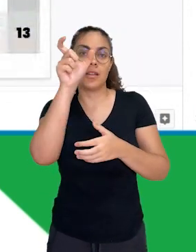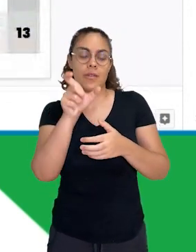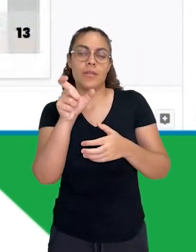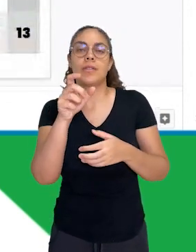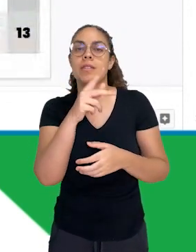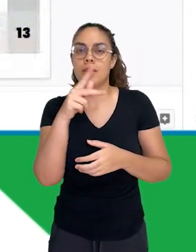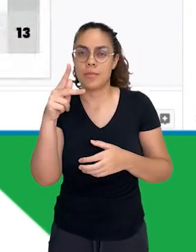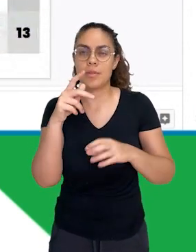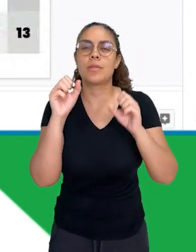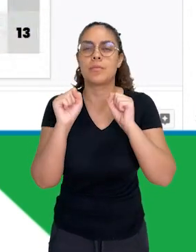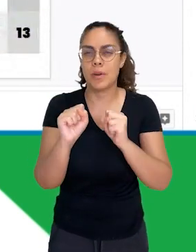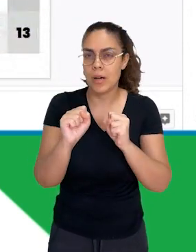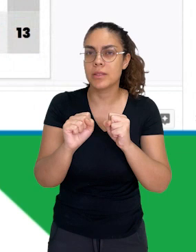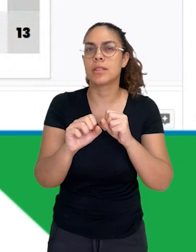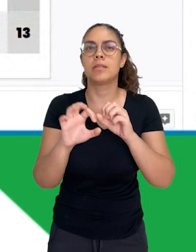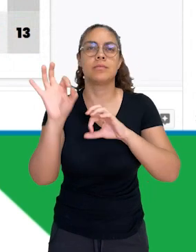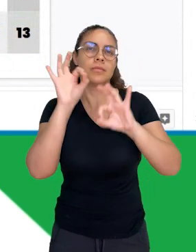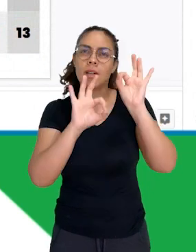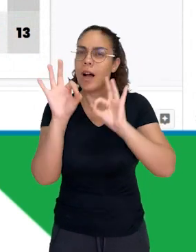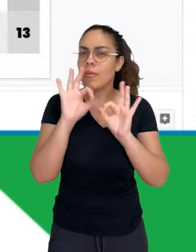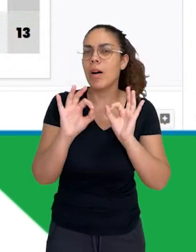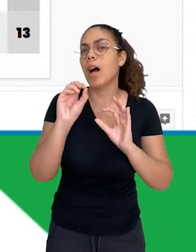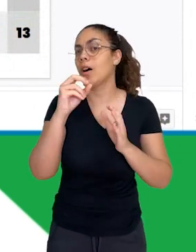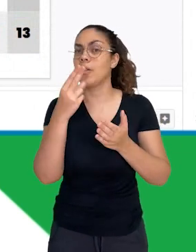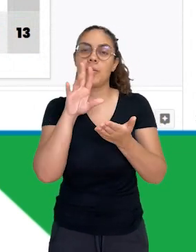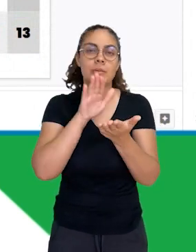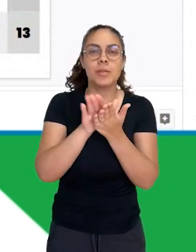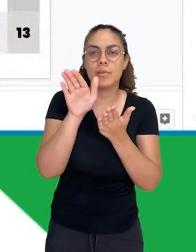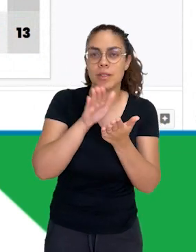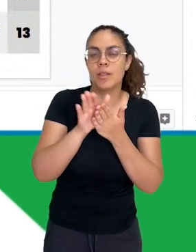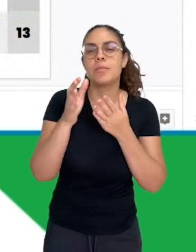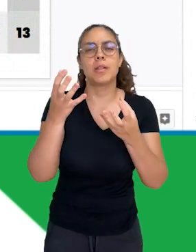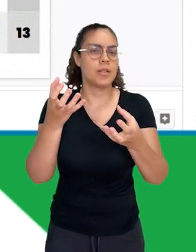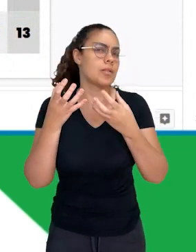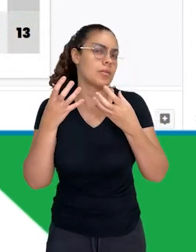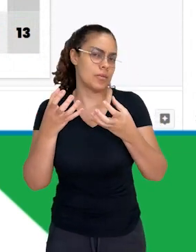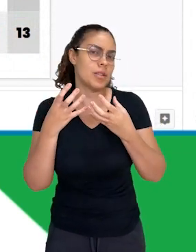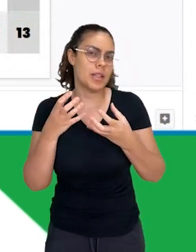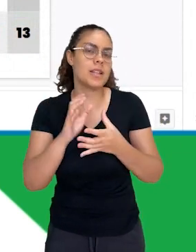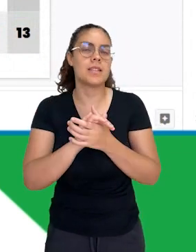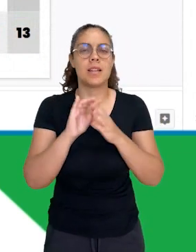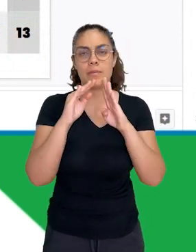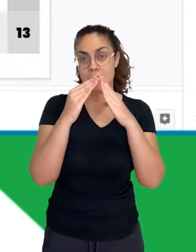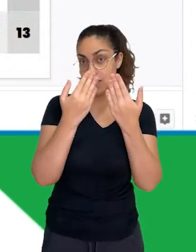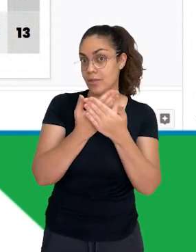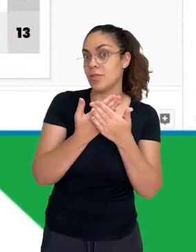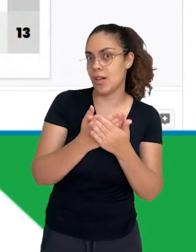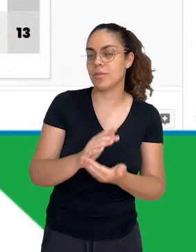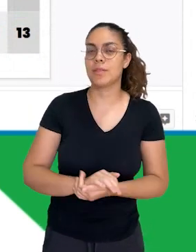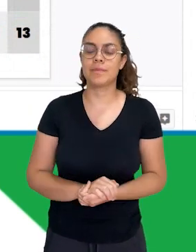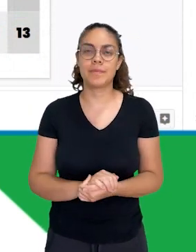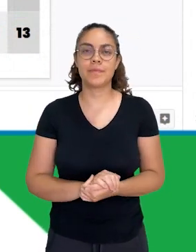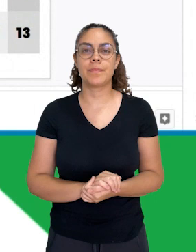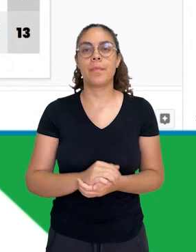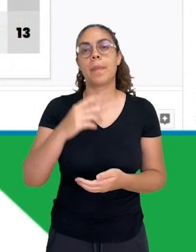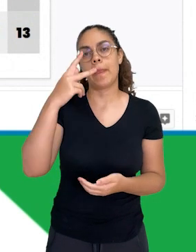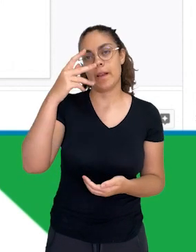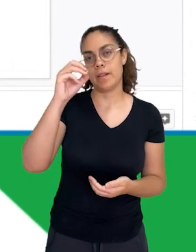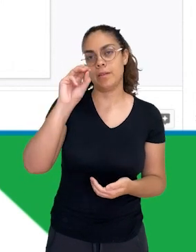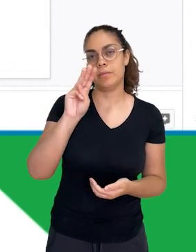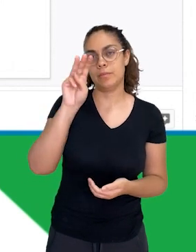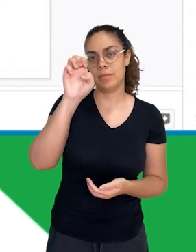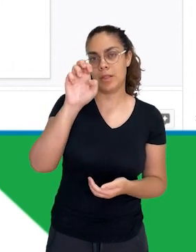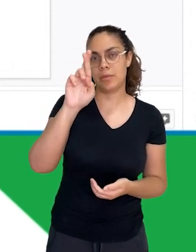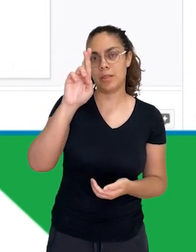você, professor, possa editar ou possa imprimir da forma que for mais proveniente aí para a sua sala de aula, né? Os power